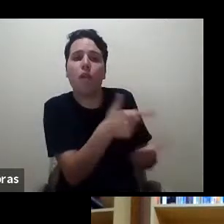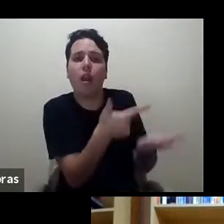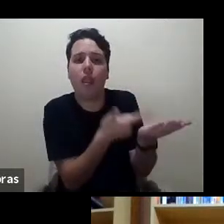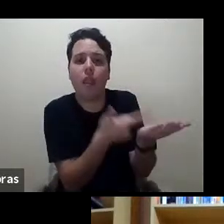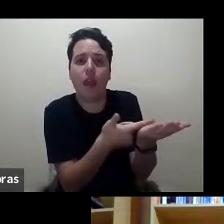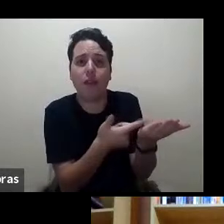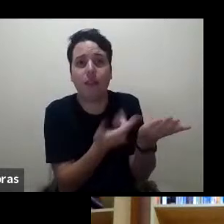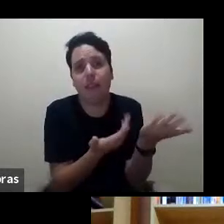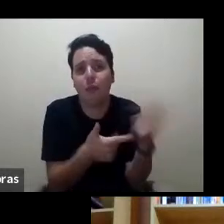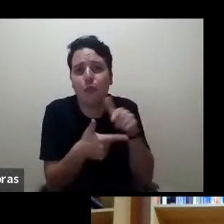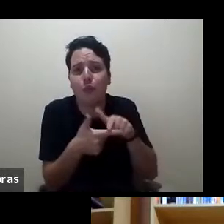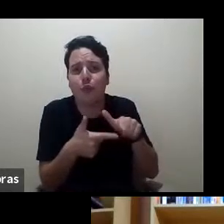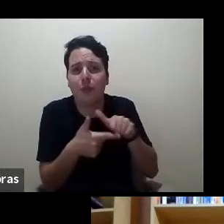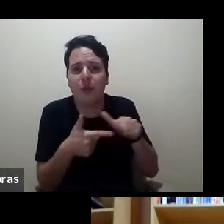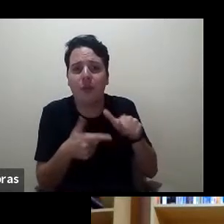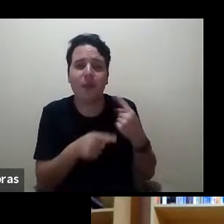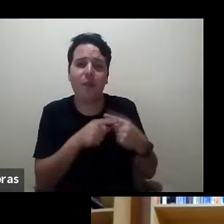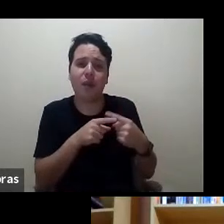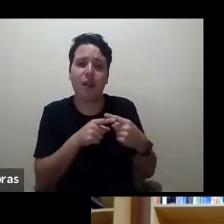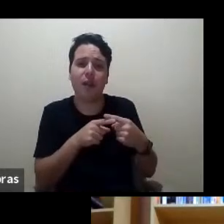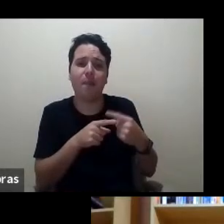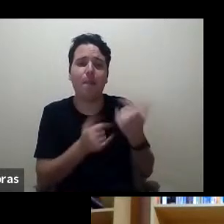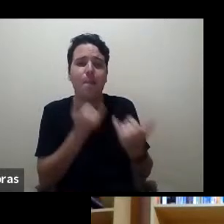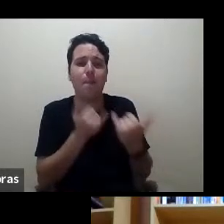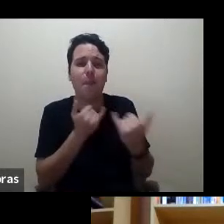Está indicando que nós estamos fazendo,